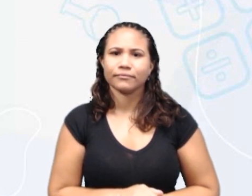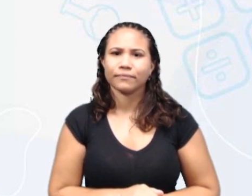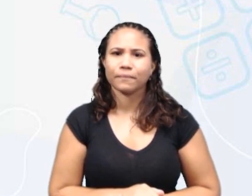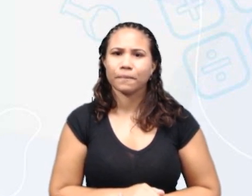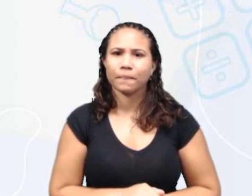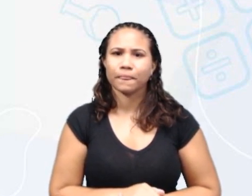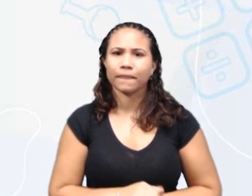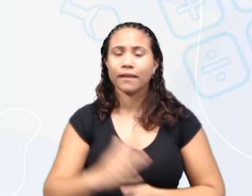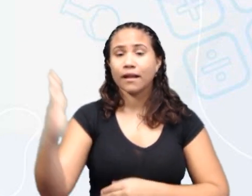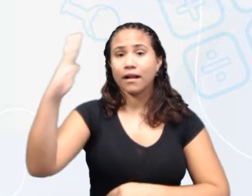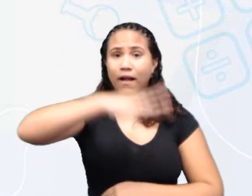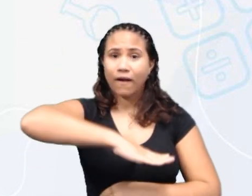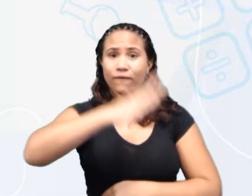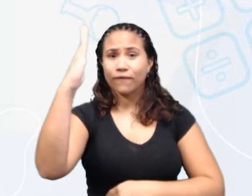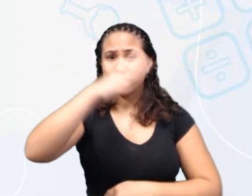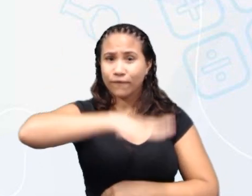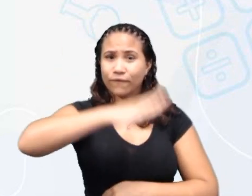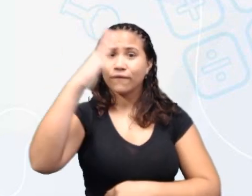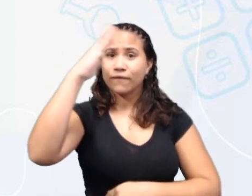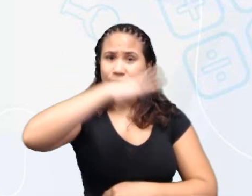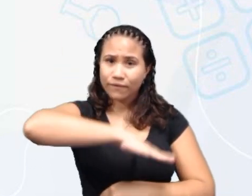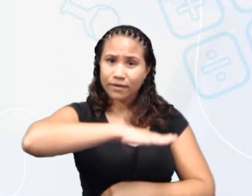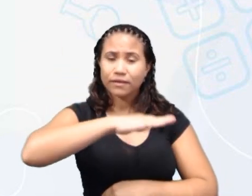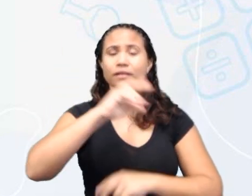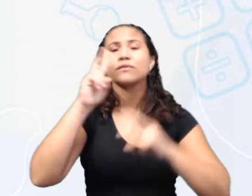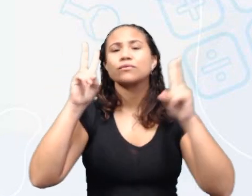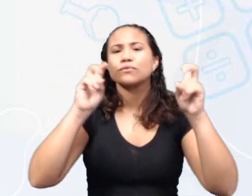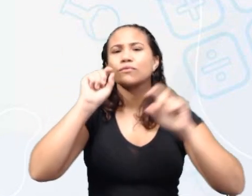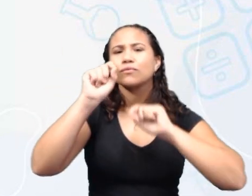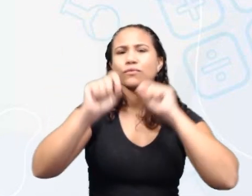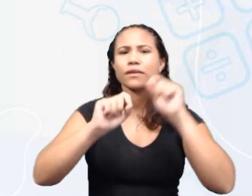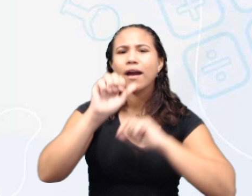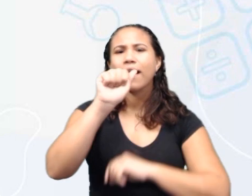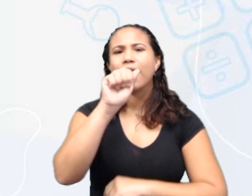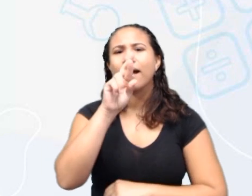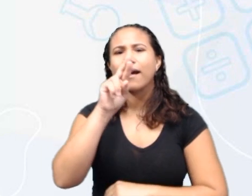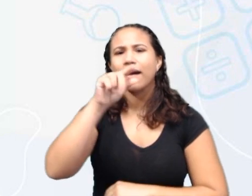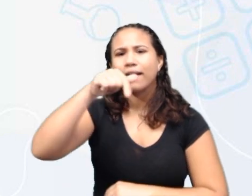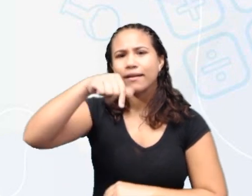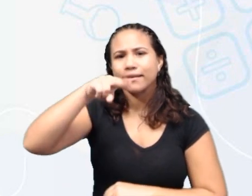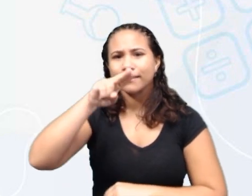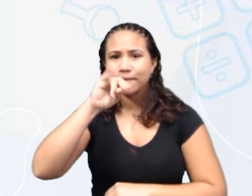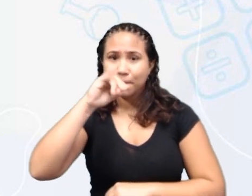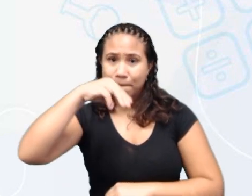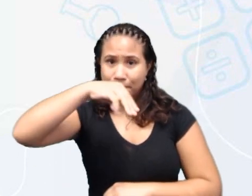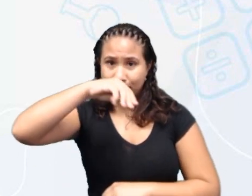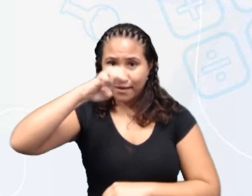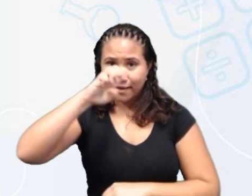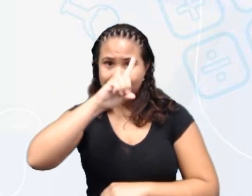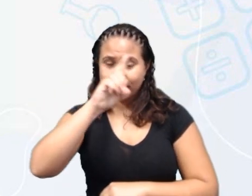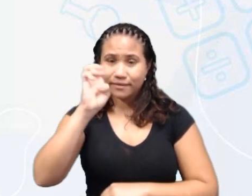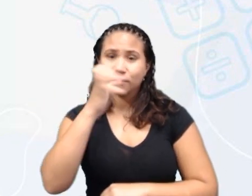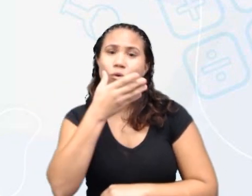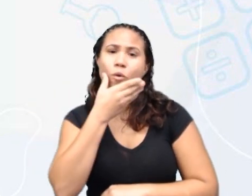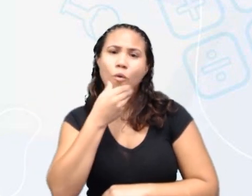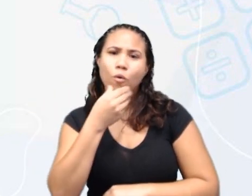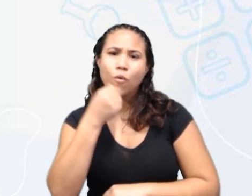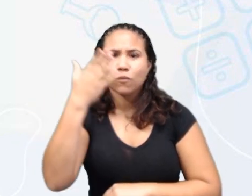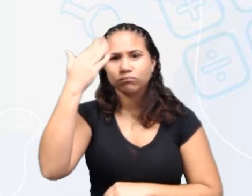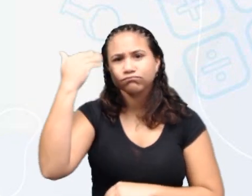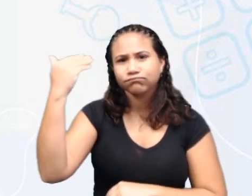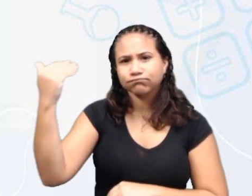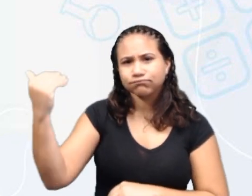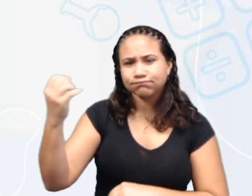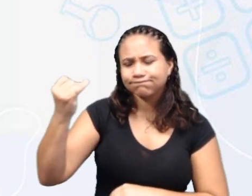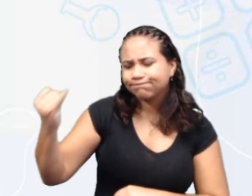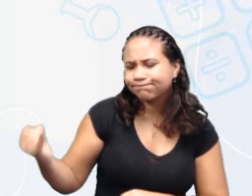Alavanca. Sobre a alavanca, Arquimedes, que vocês estão vendo ali naquela figurinha, que foi um dos